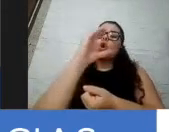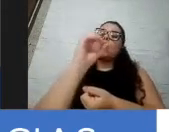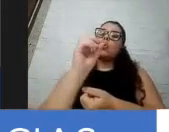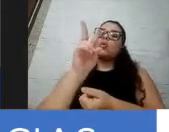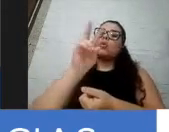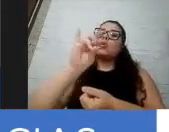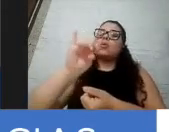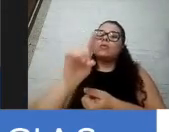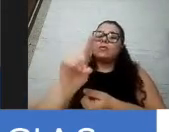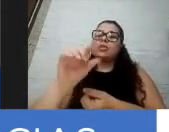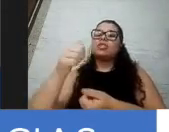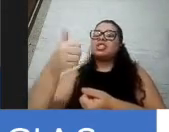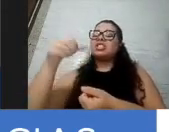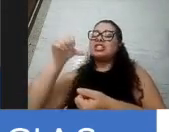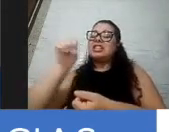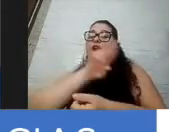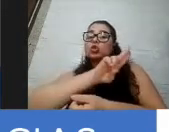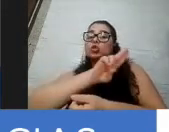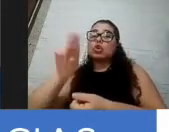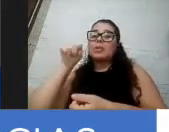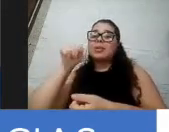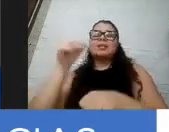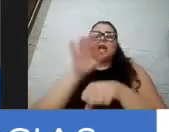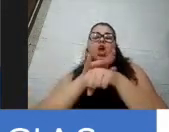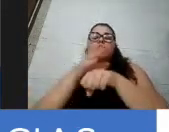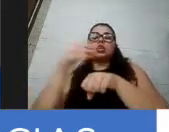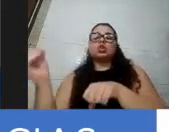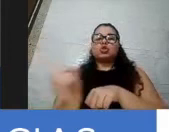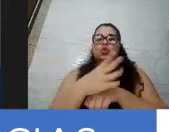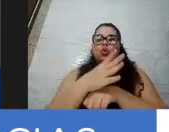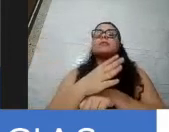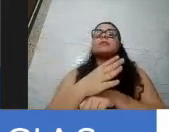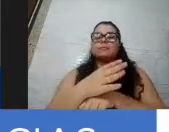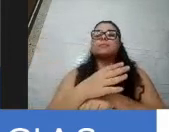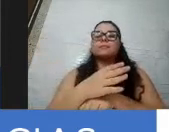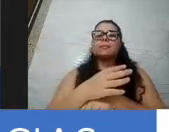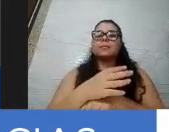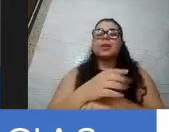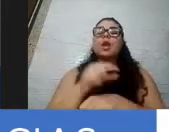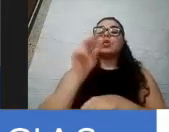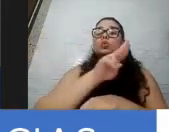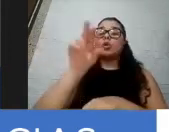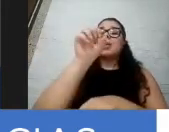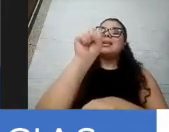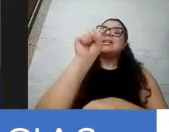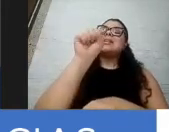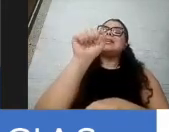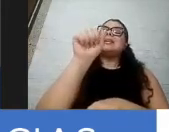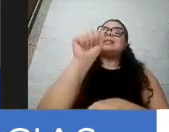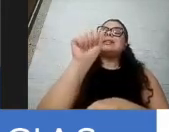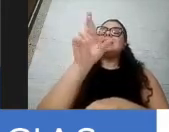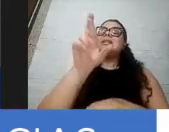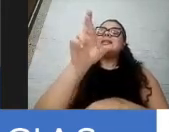causada por um novo coronavírus e esse novo coronavírus tem o nome de Sars-CoV-2. No